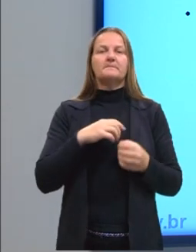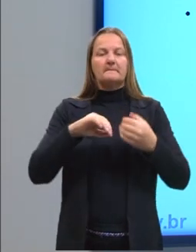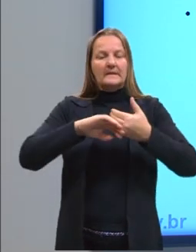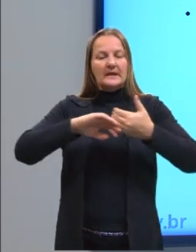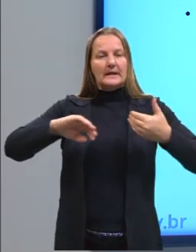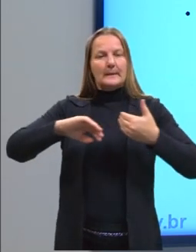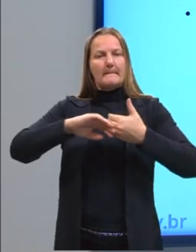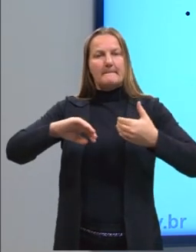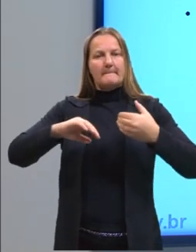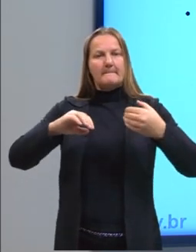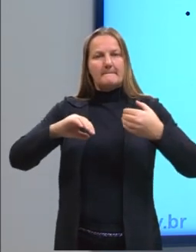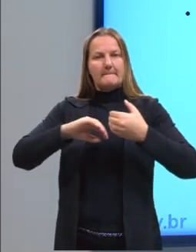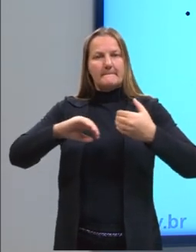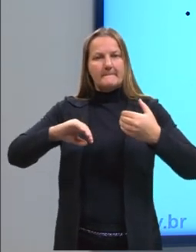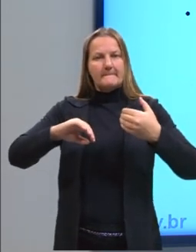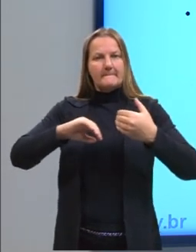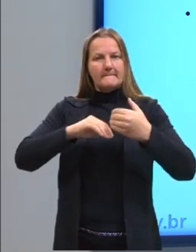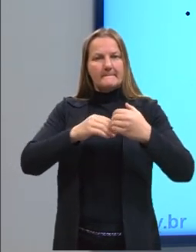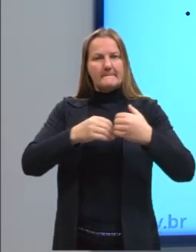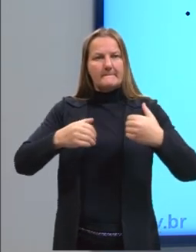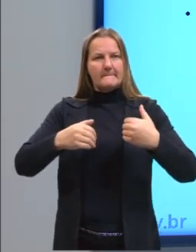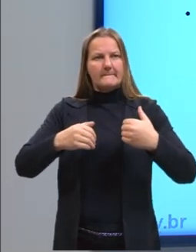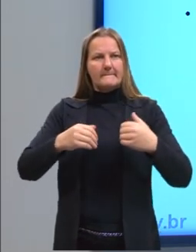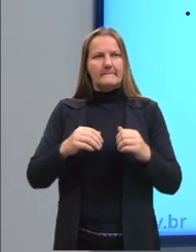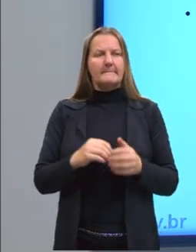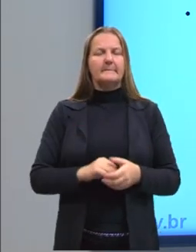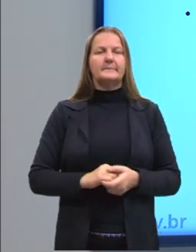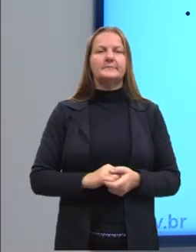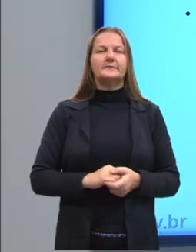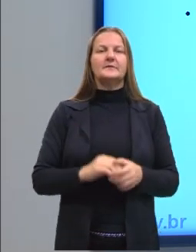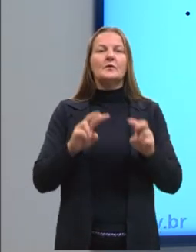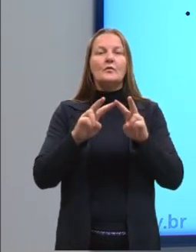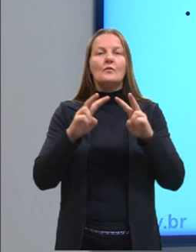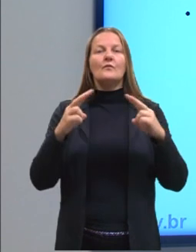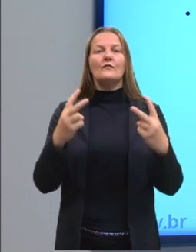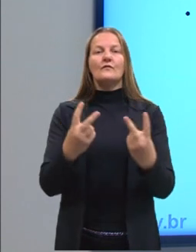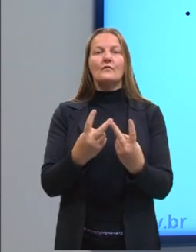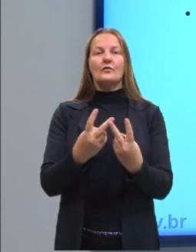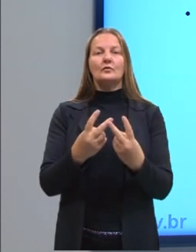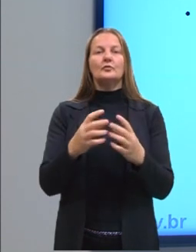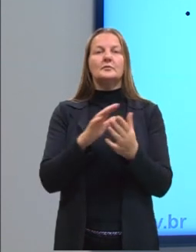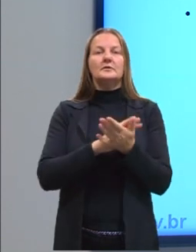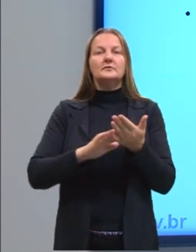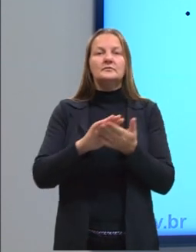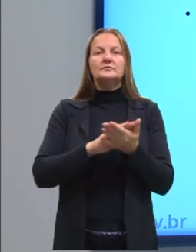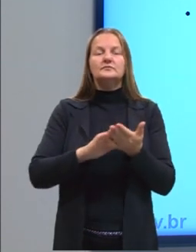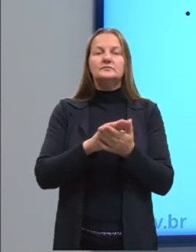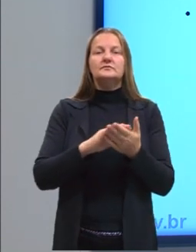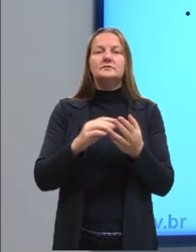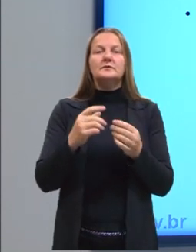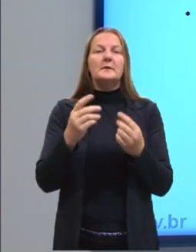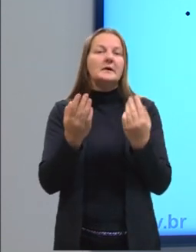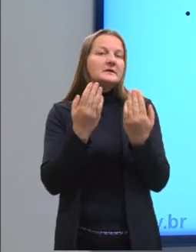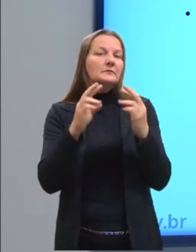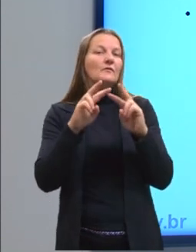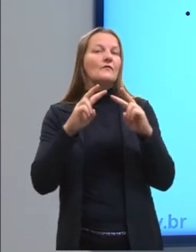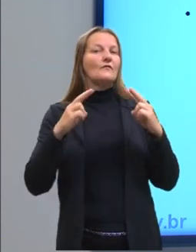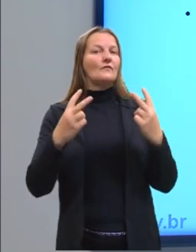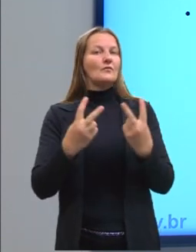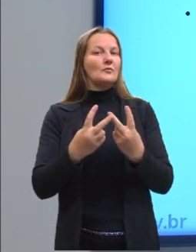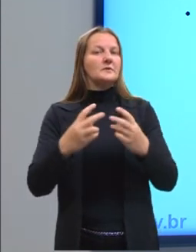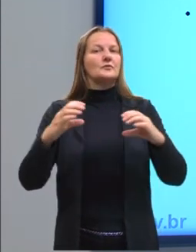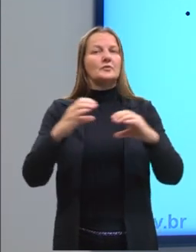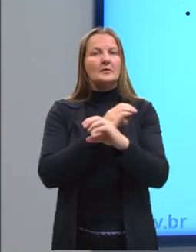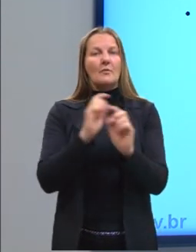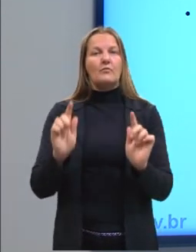distantes entre si. O volume das moléculas é desprezível quando comparado ao volume total